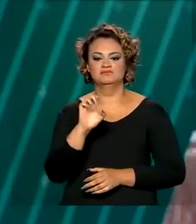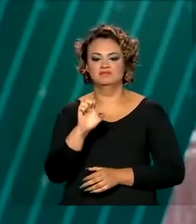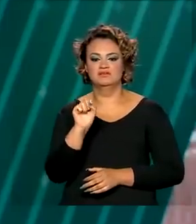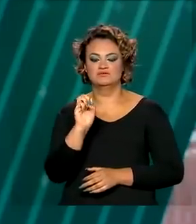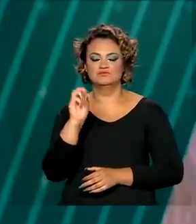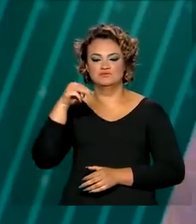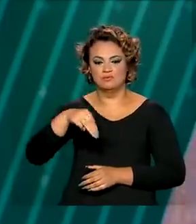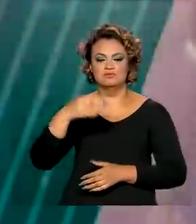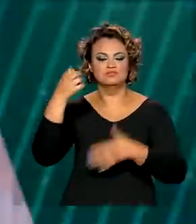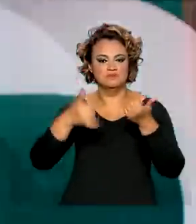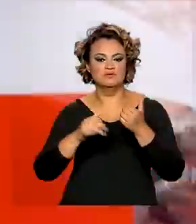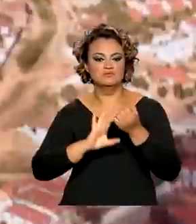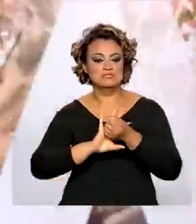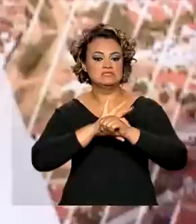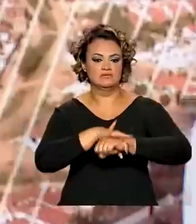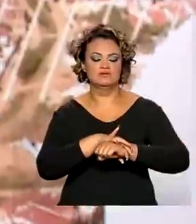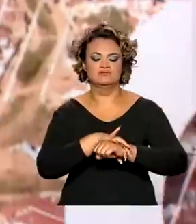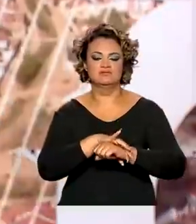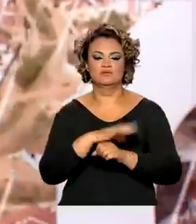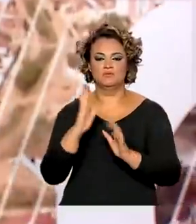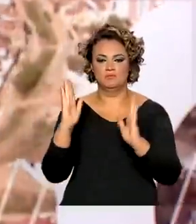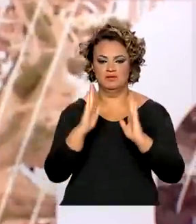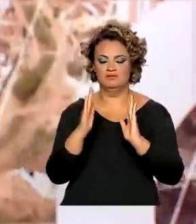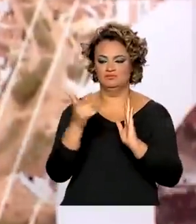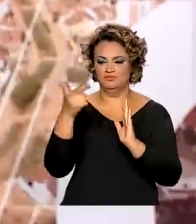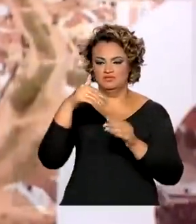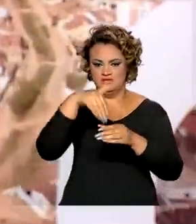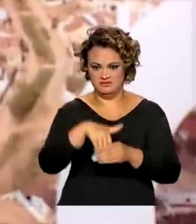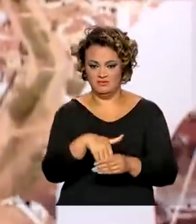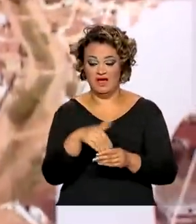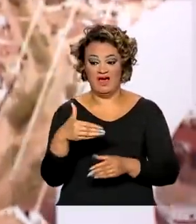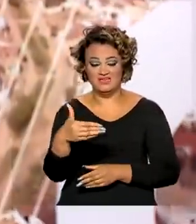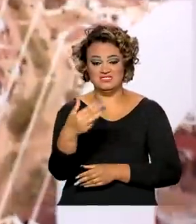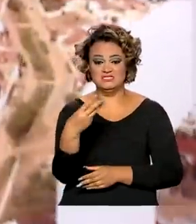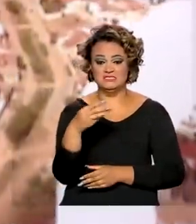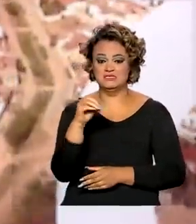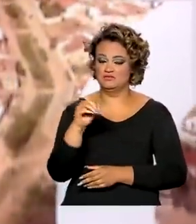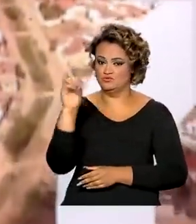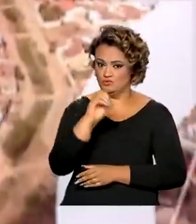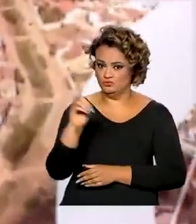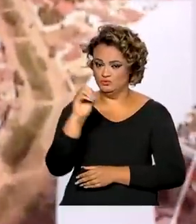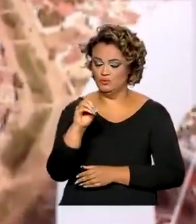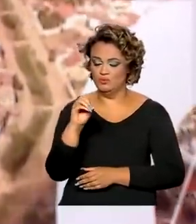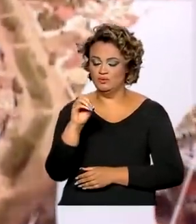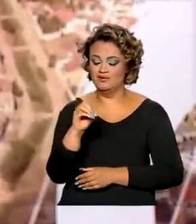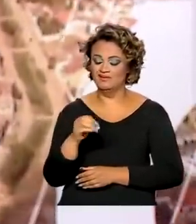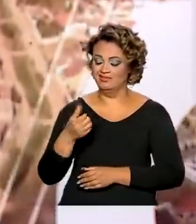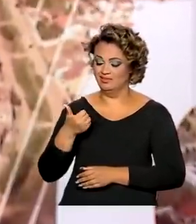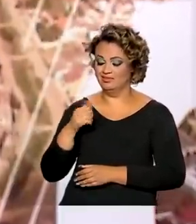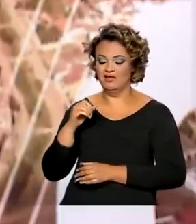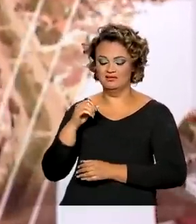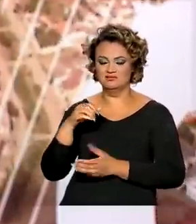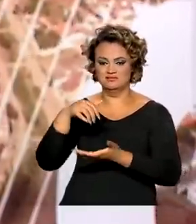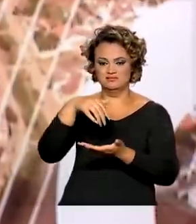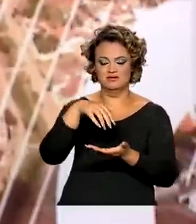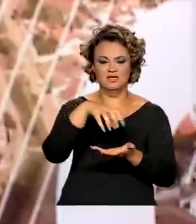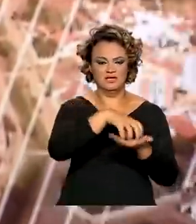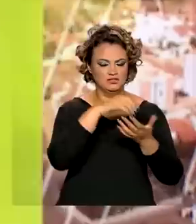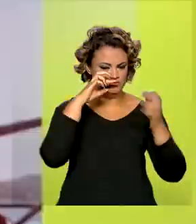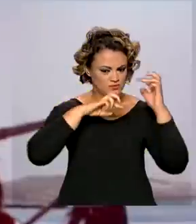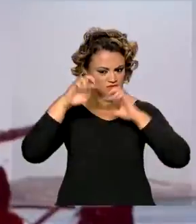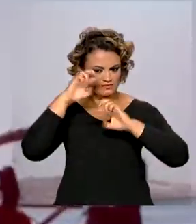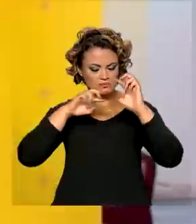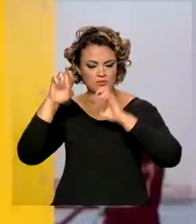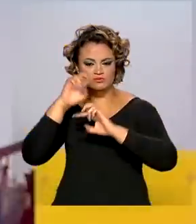no segundo turno das eleições. No dia 30 de outubro, mais de 10 instituições vão monitorar a votação em todo o país